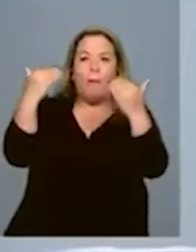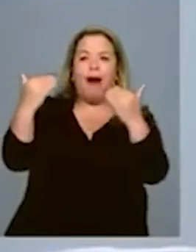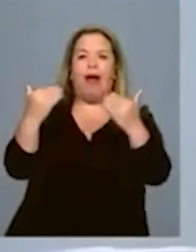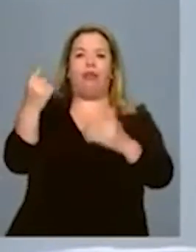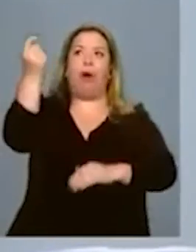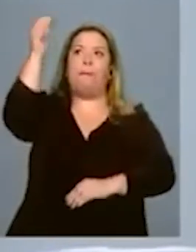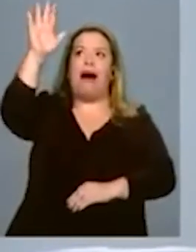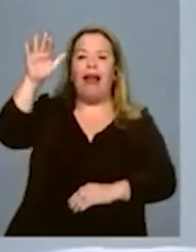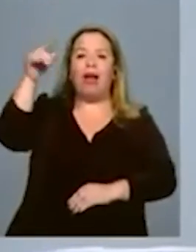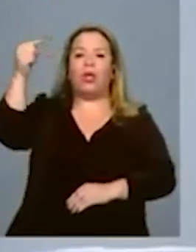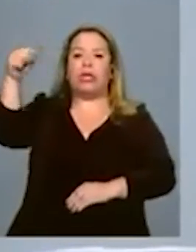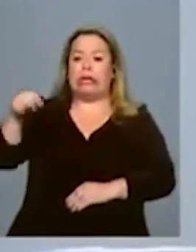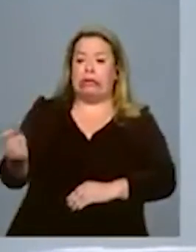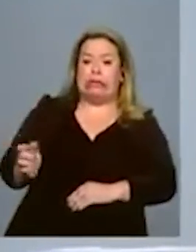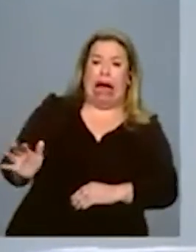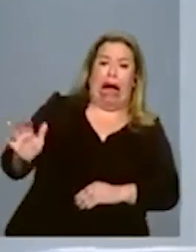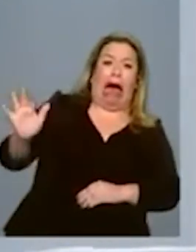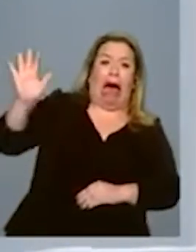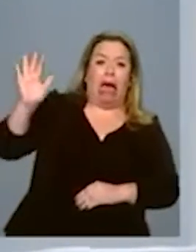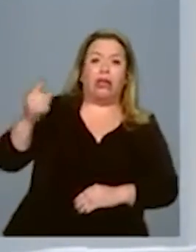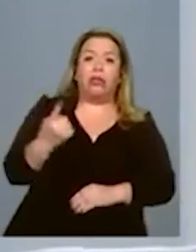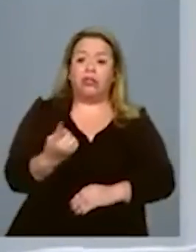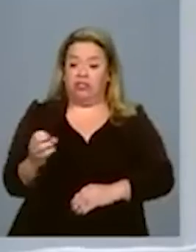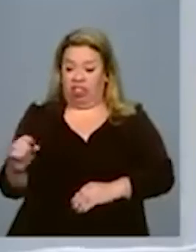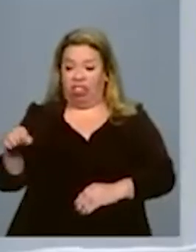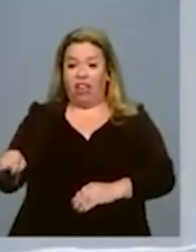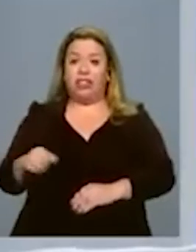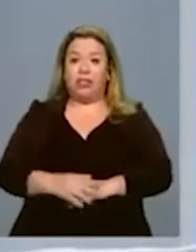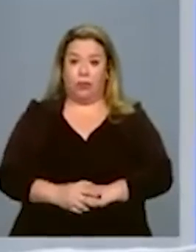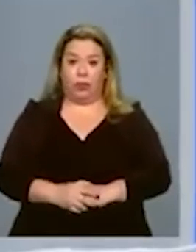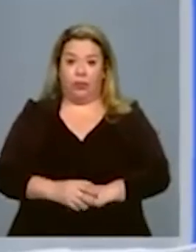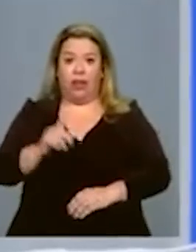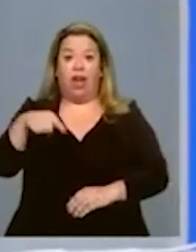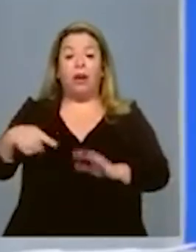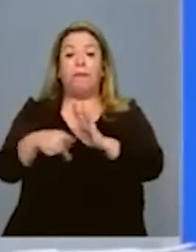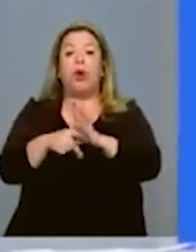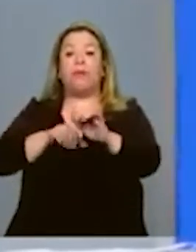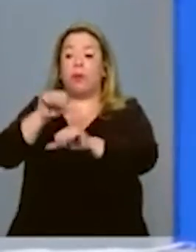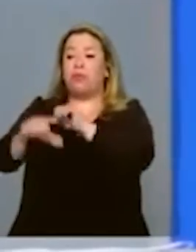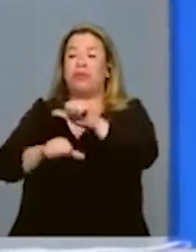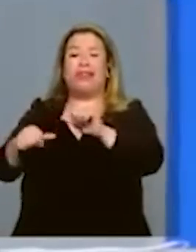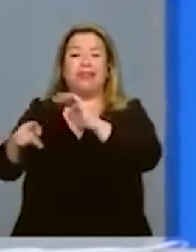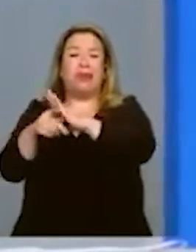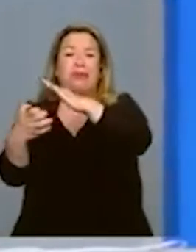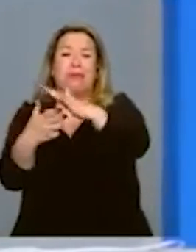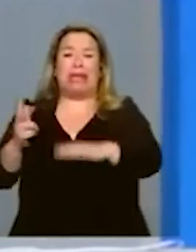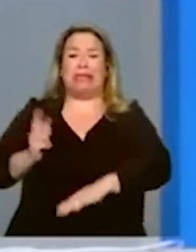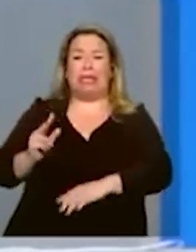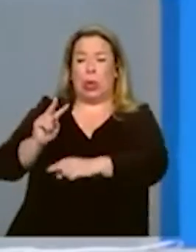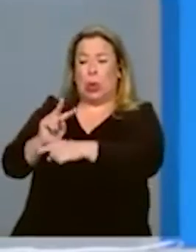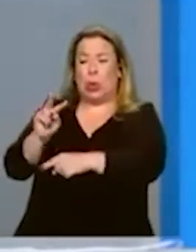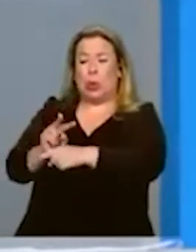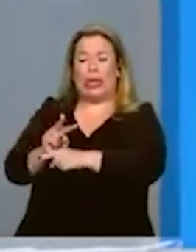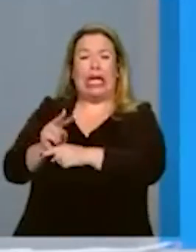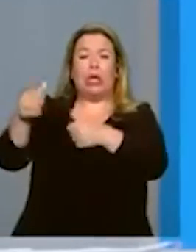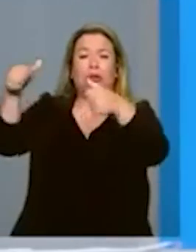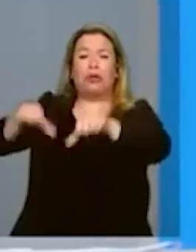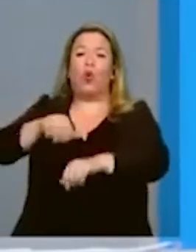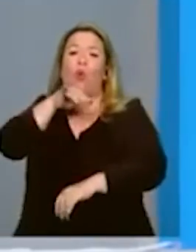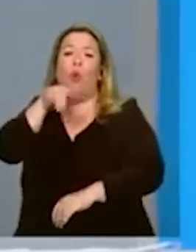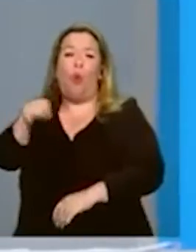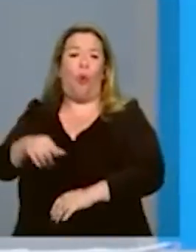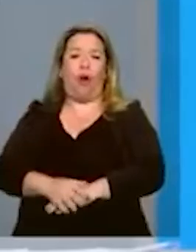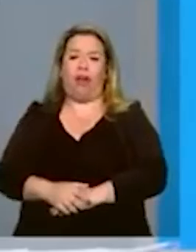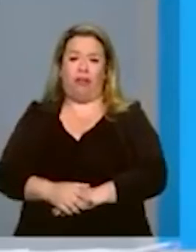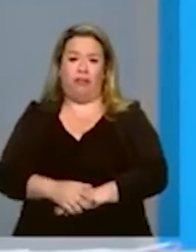de tarifas de serviço público. Privatizações mal feitas como é o caso das que estão sendo feitas no